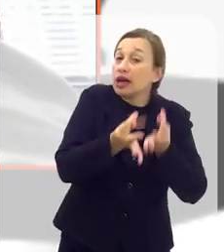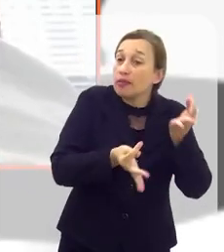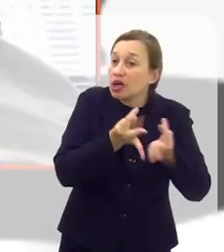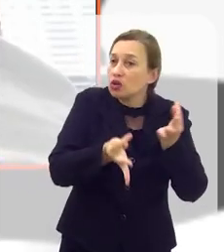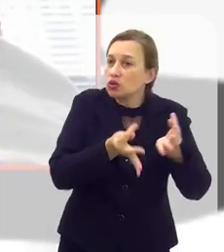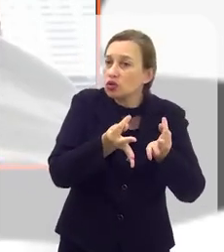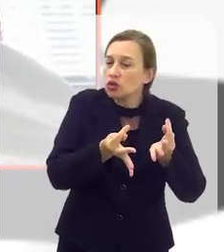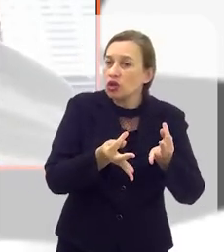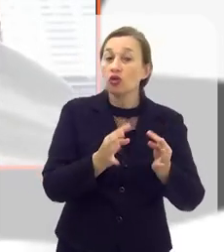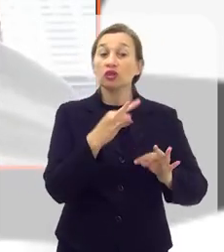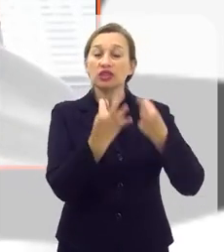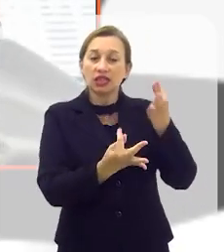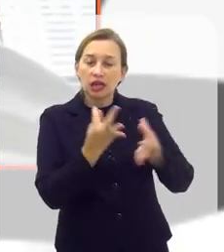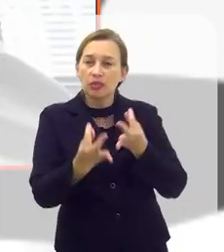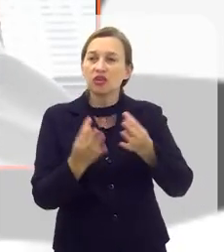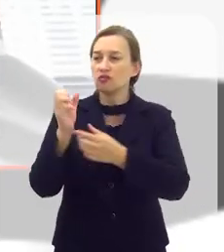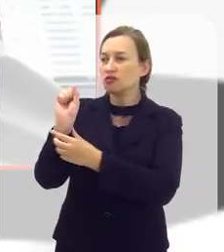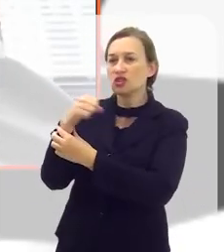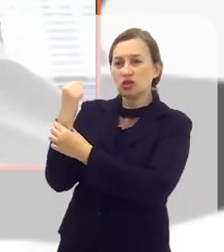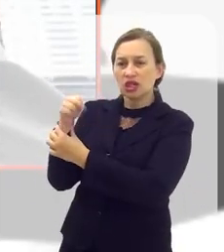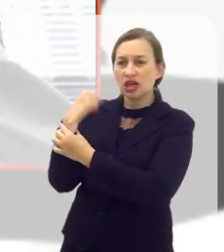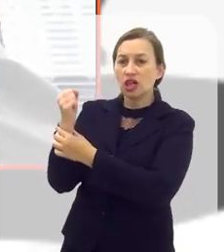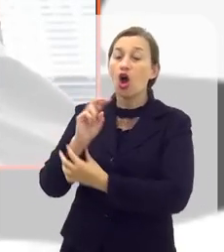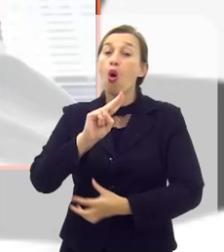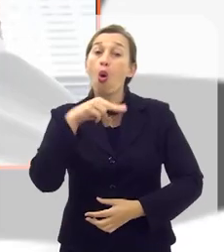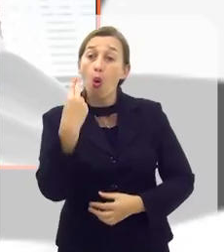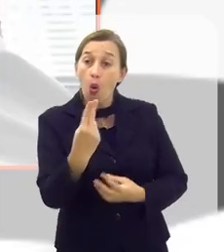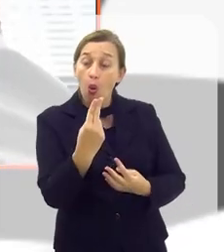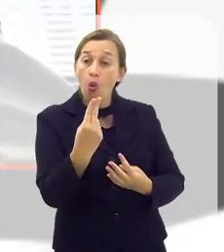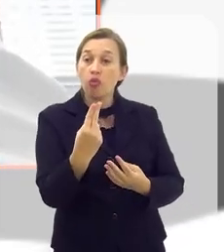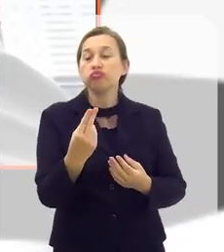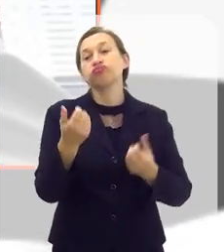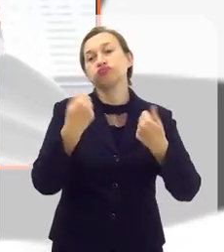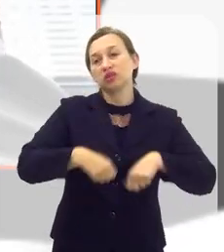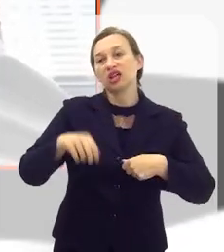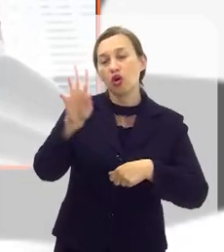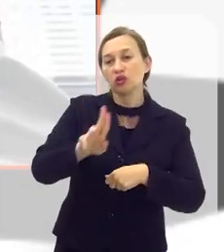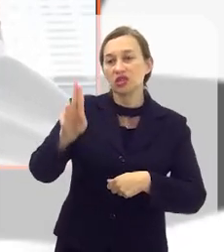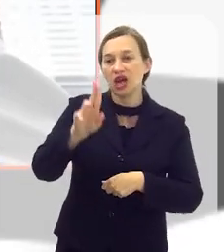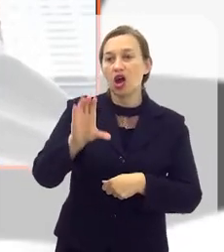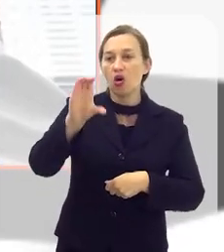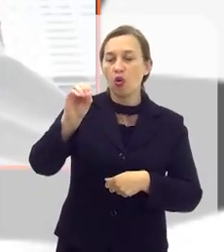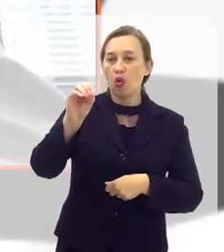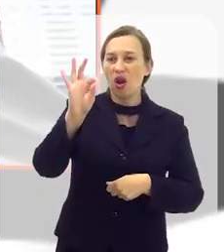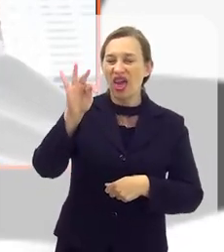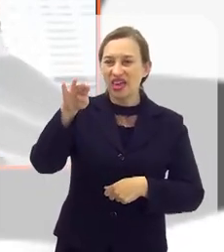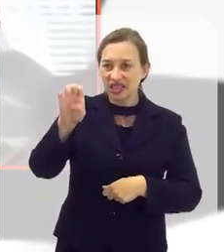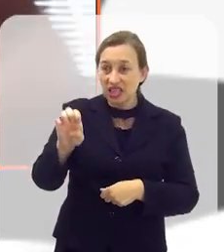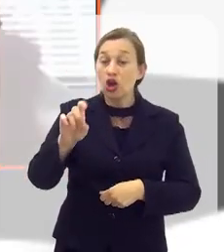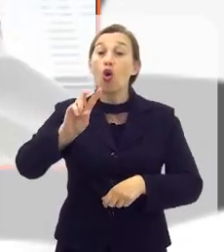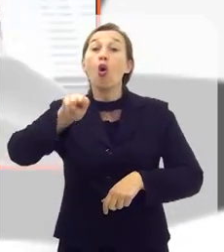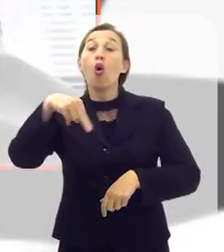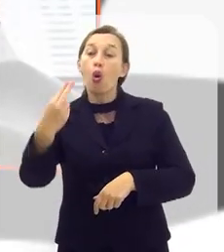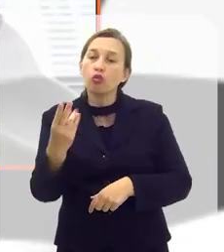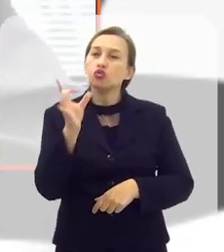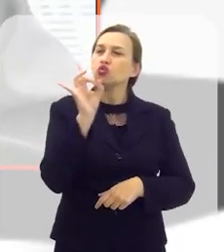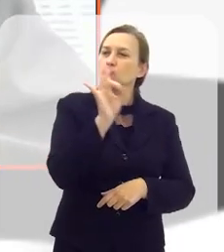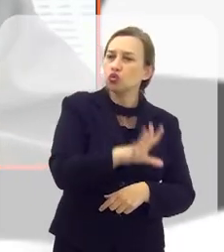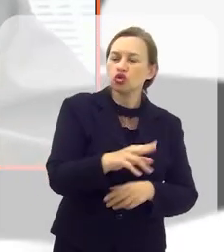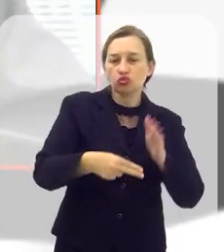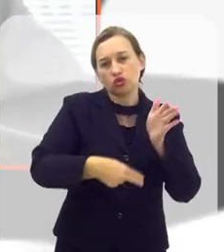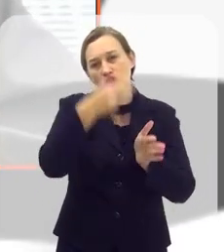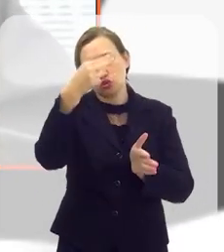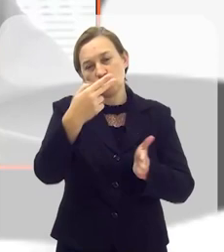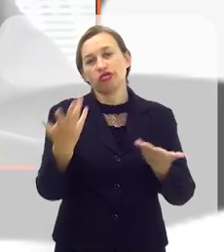um tratamento de fisioterapia, ou se vai precisar usar colete, ou em último caso,